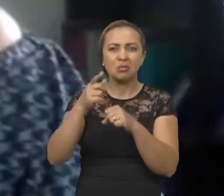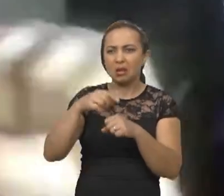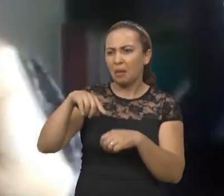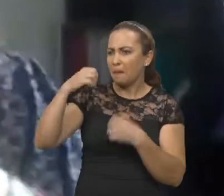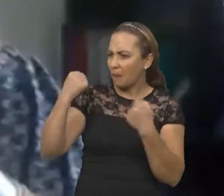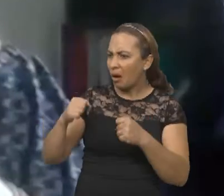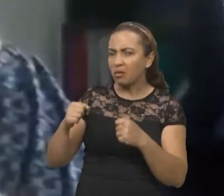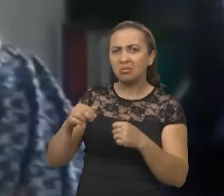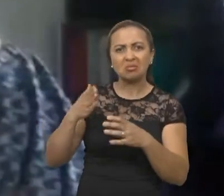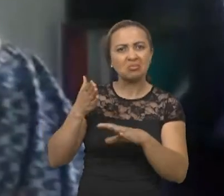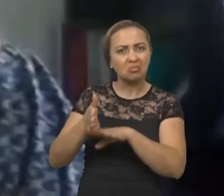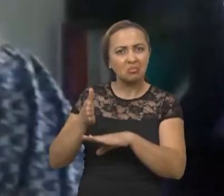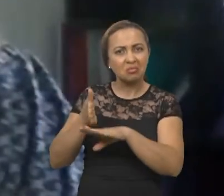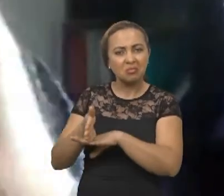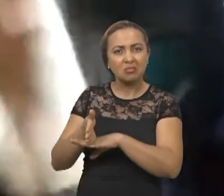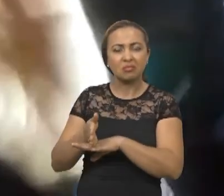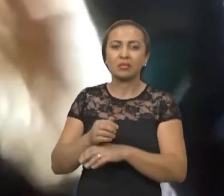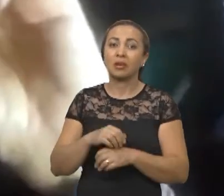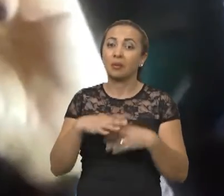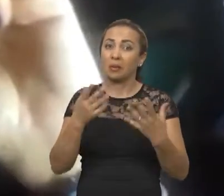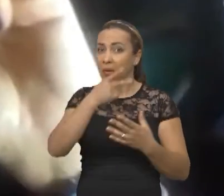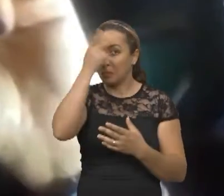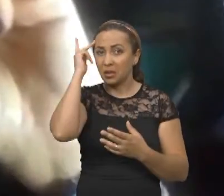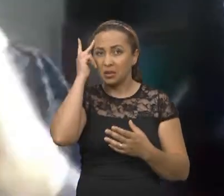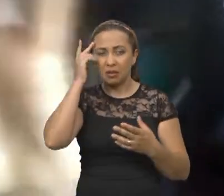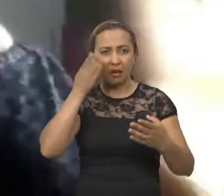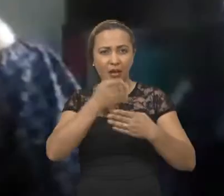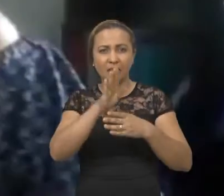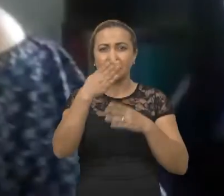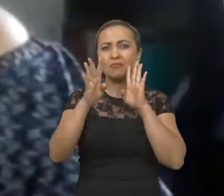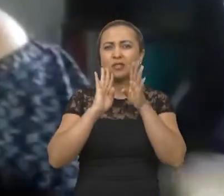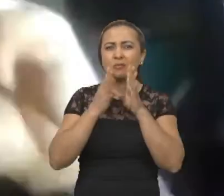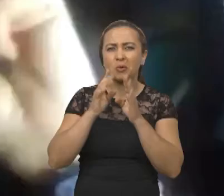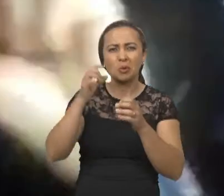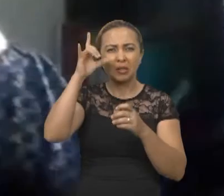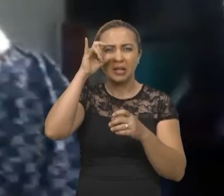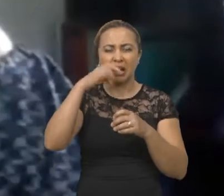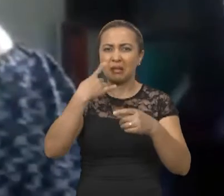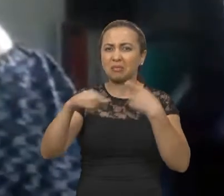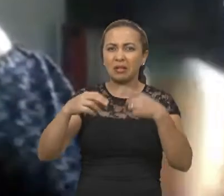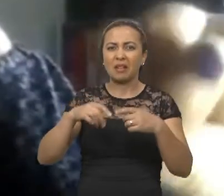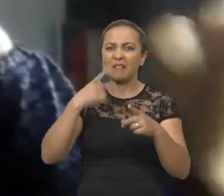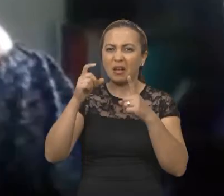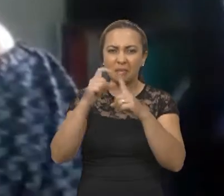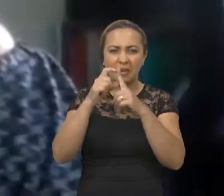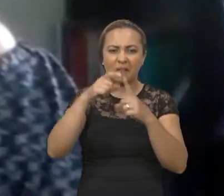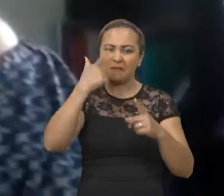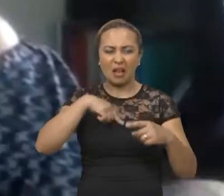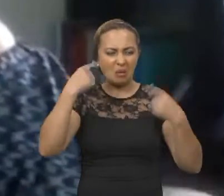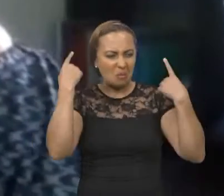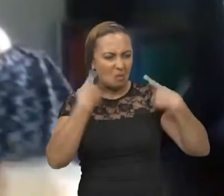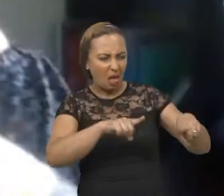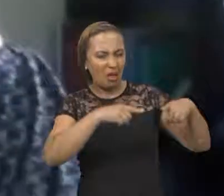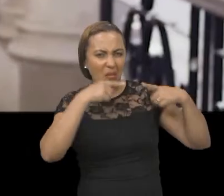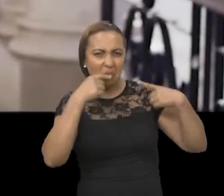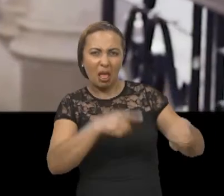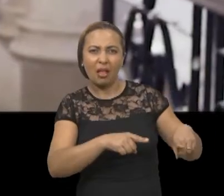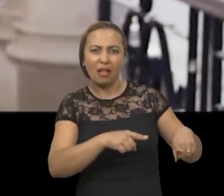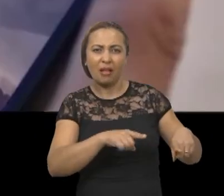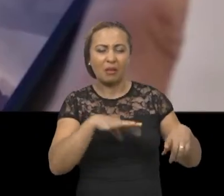autorização, quando uma pessoa vai na sua rede social, xinga você, ofende você,